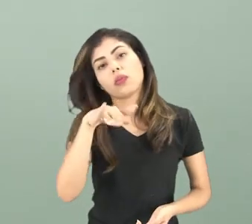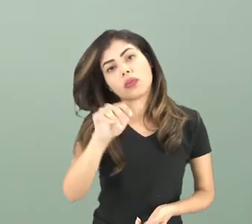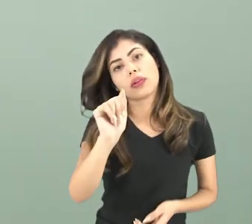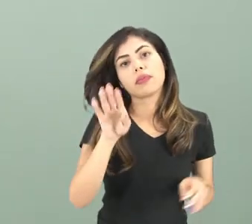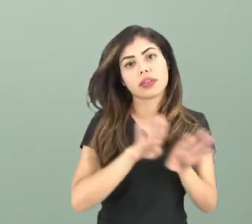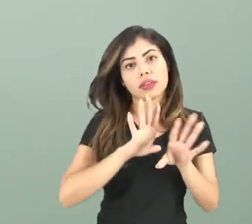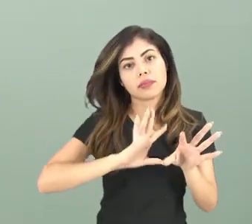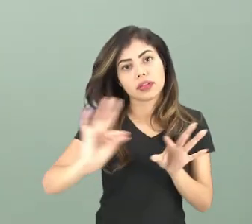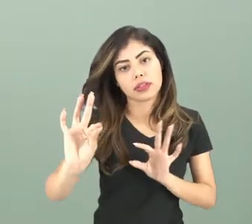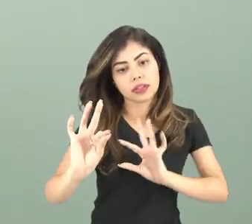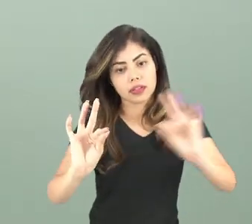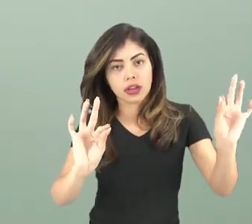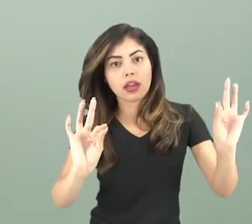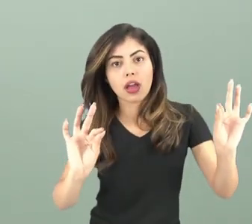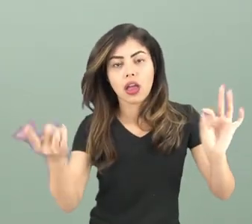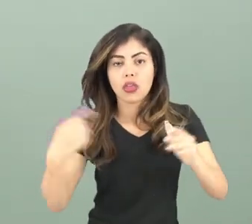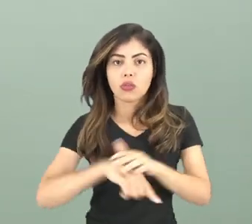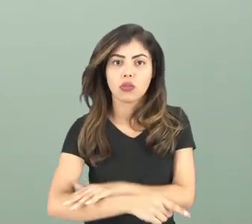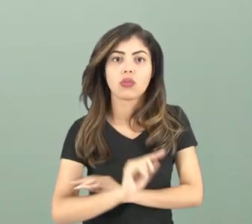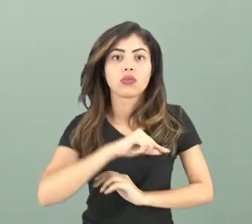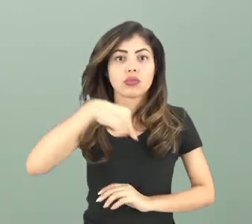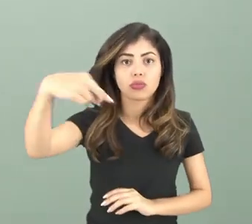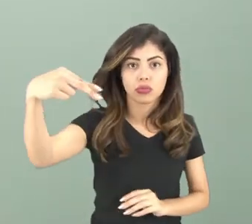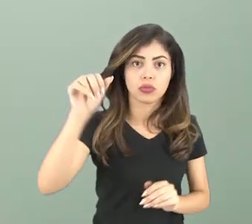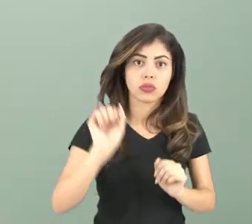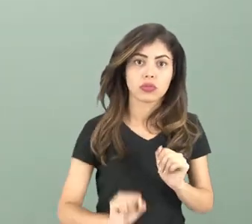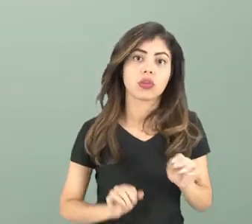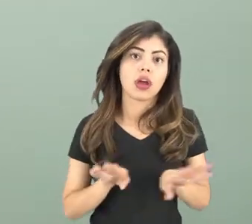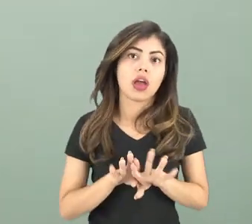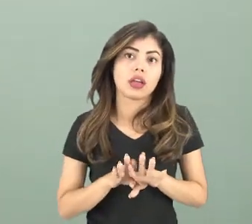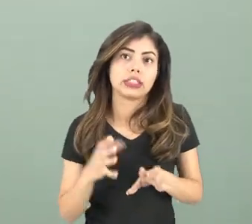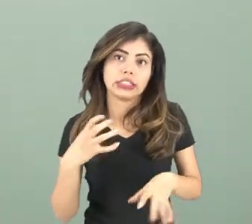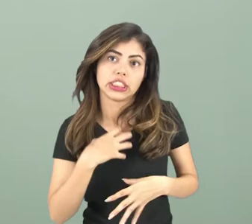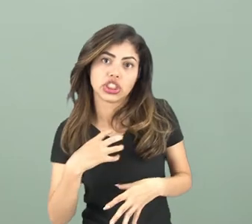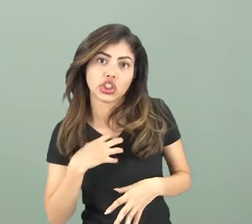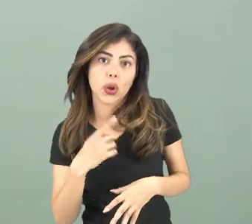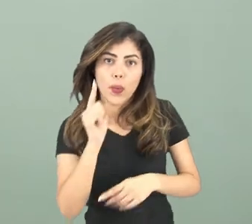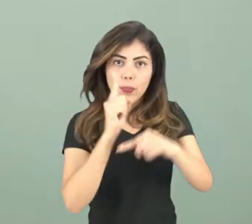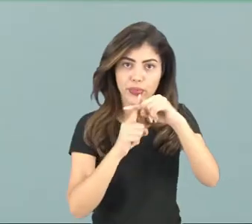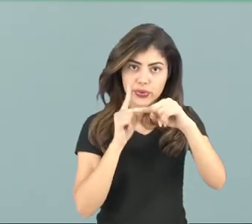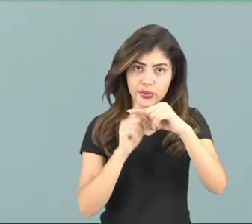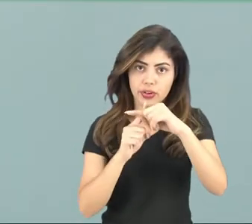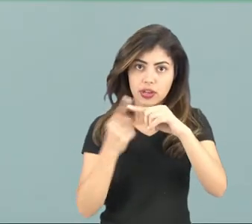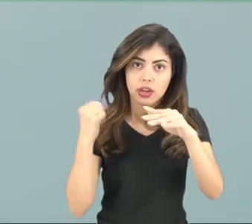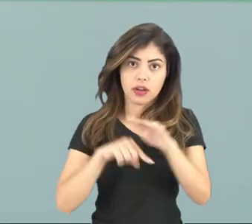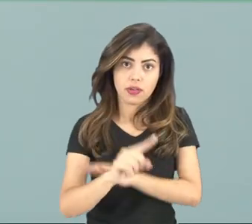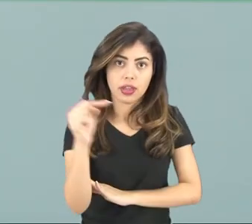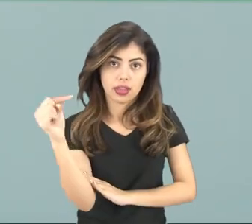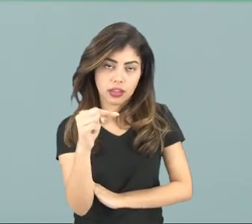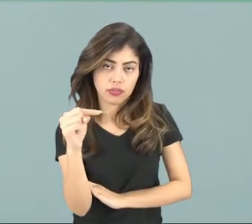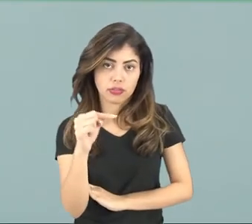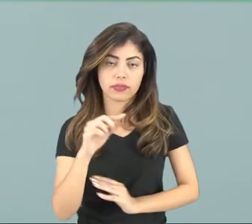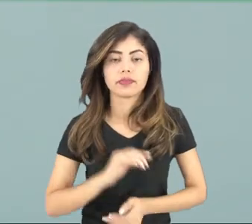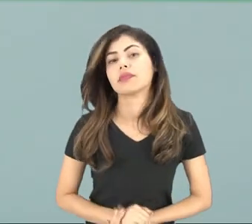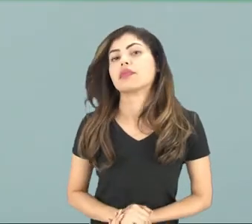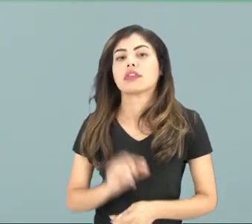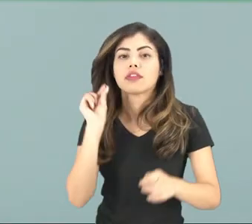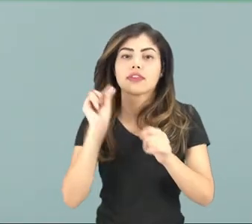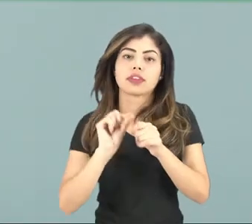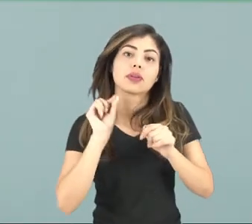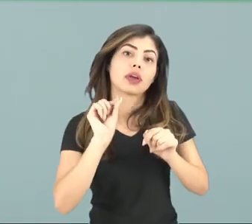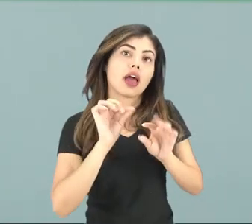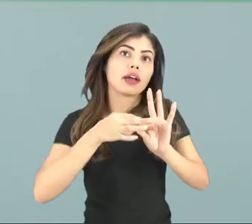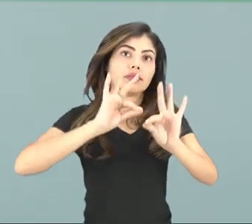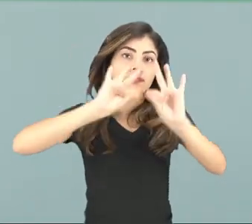ele sempre sai do norte e entra no sul, ou seja, ele sai do sentido positivo e entra para o sentido negativo, formando